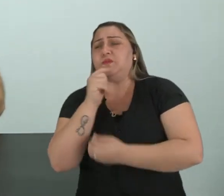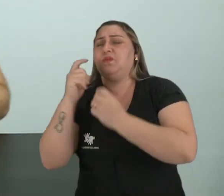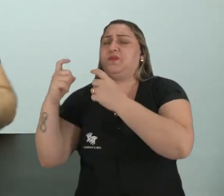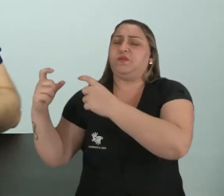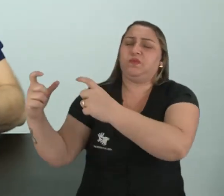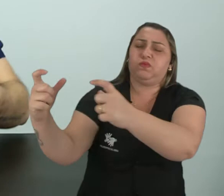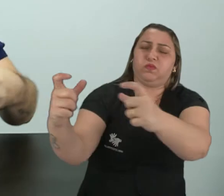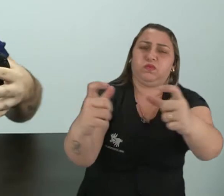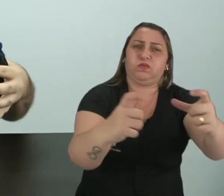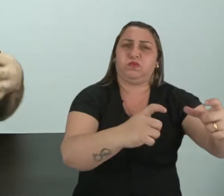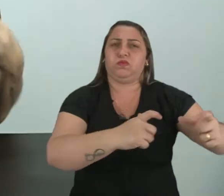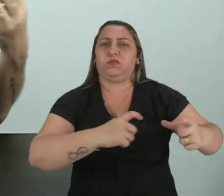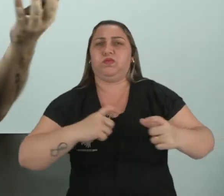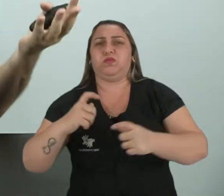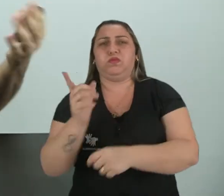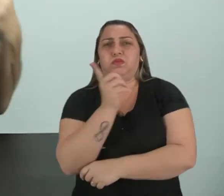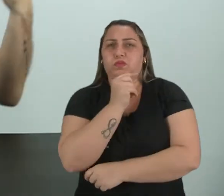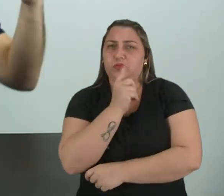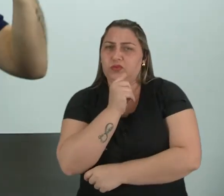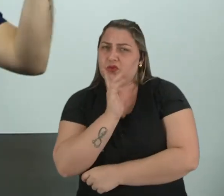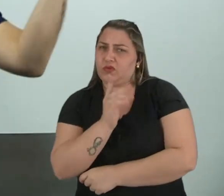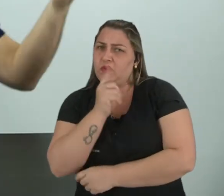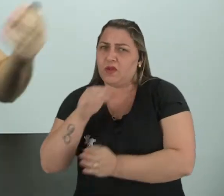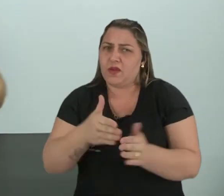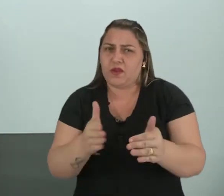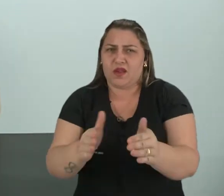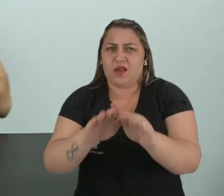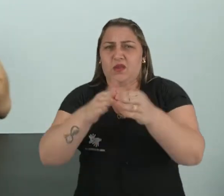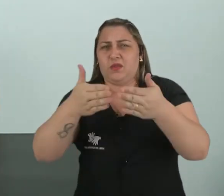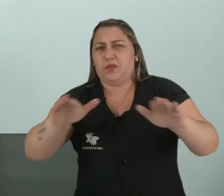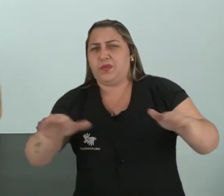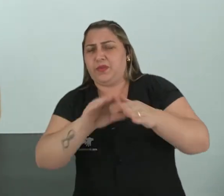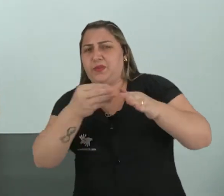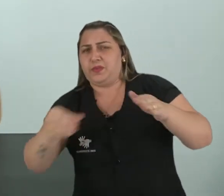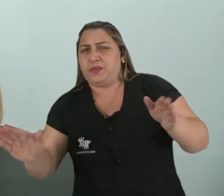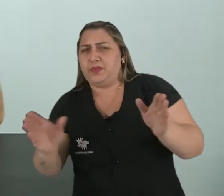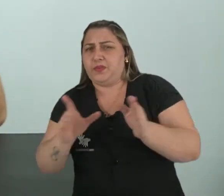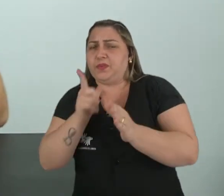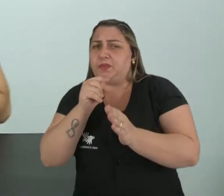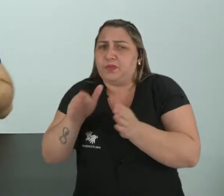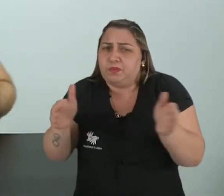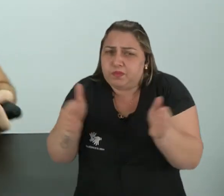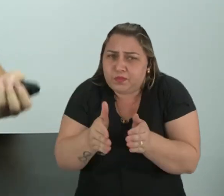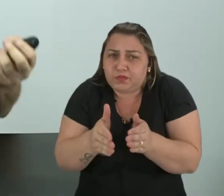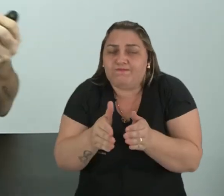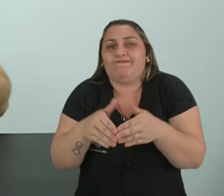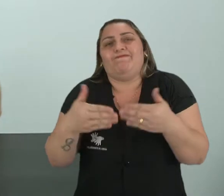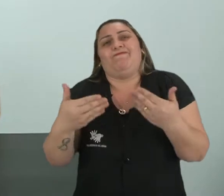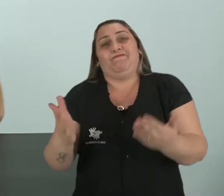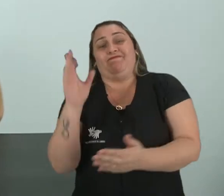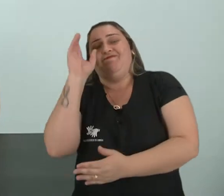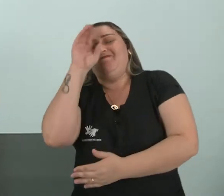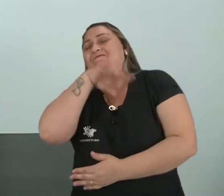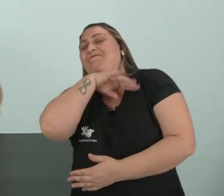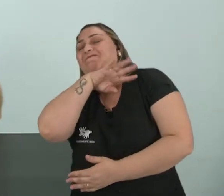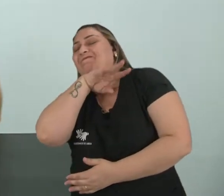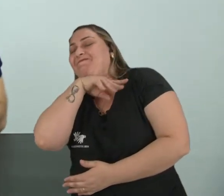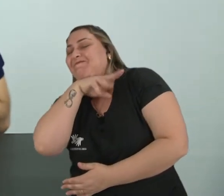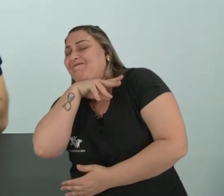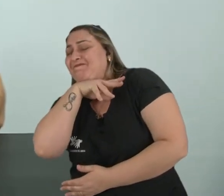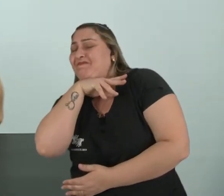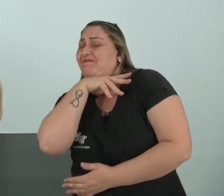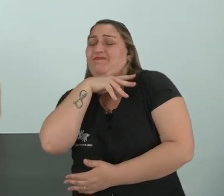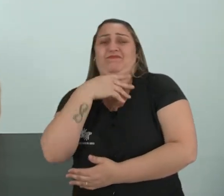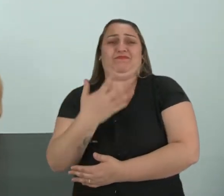todo lado, fosse só água, rios, mares, oceanos, lagoas? Ia ser ruim para aqueles